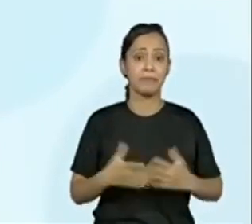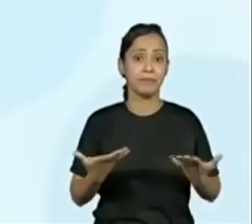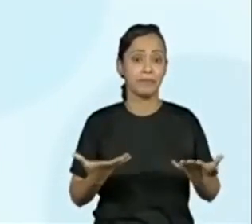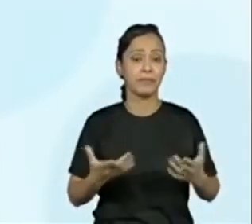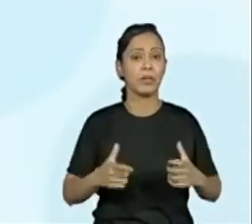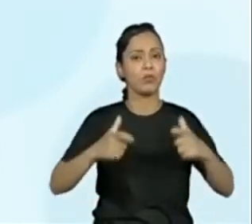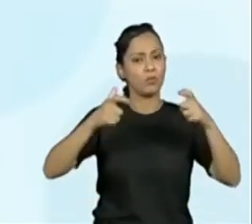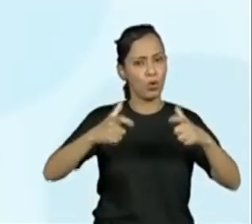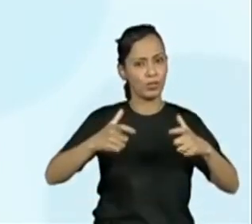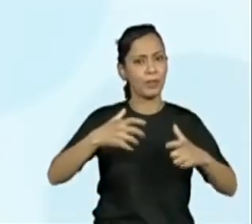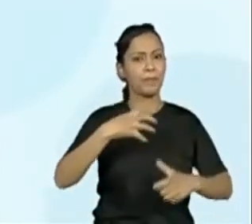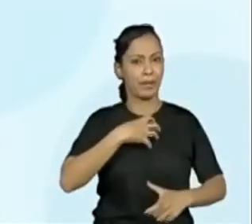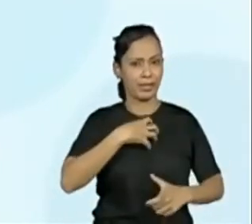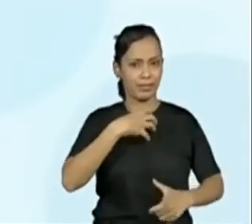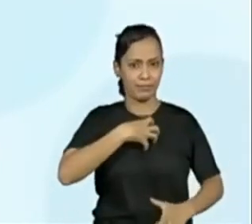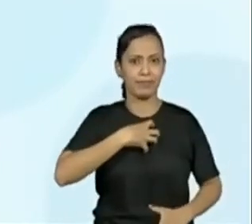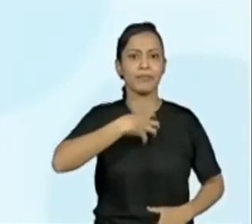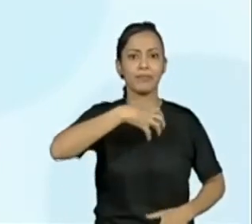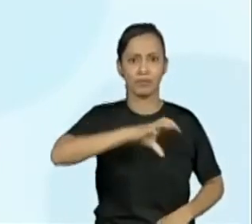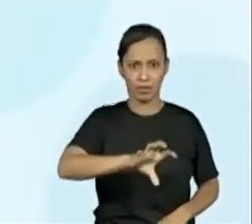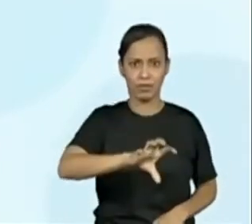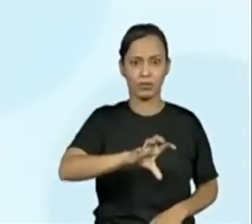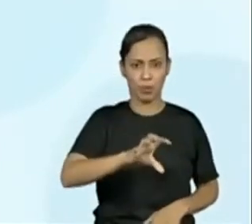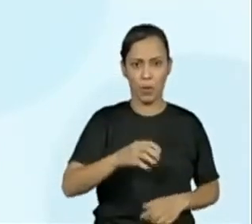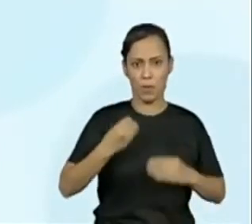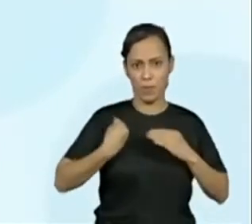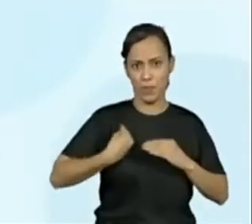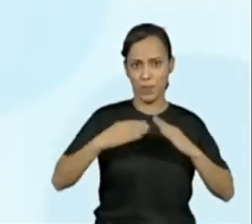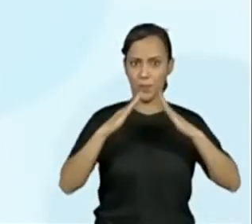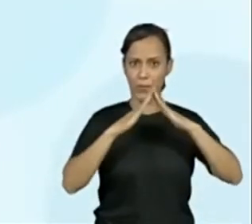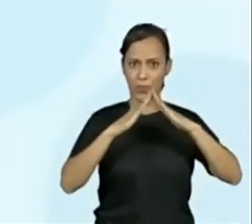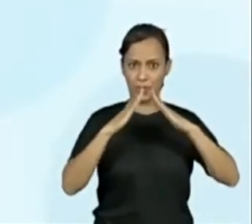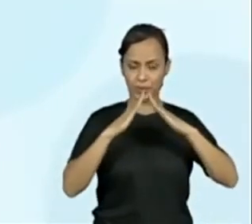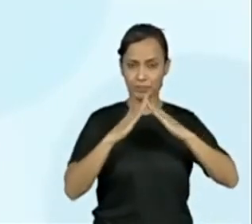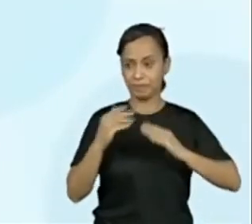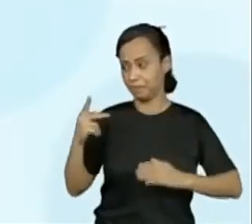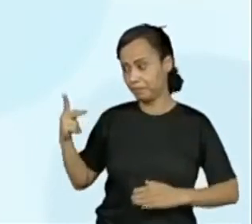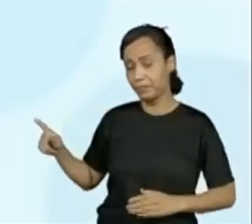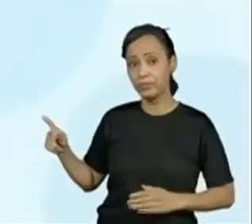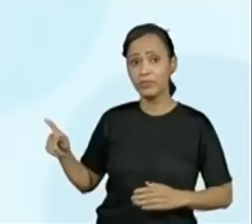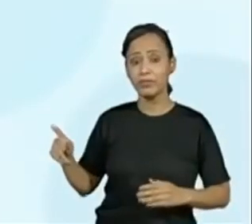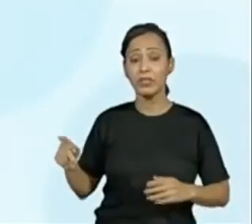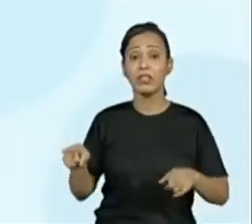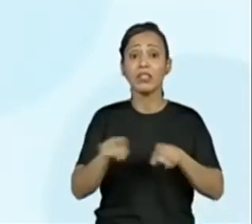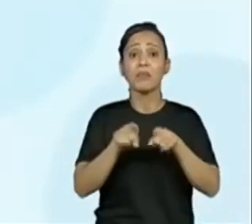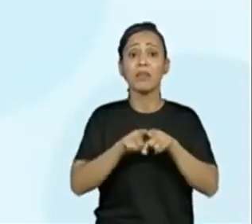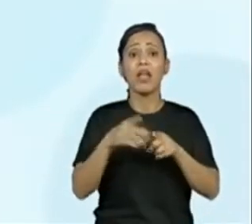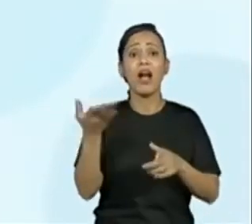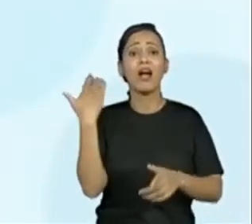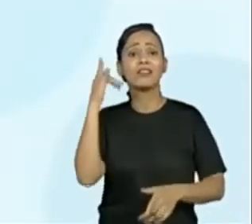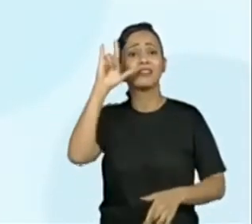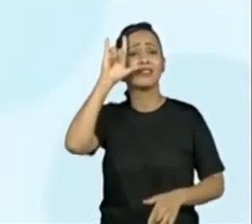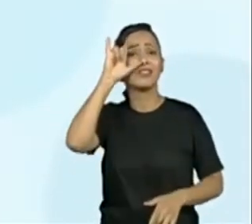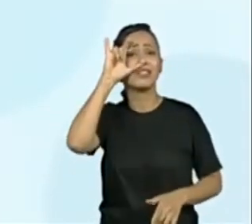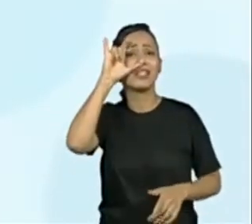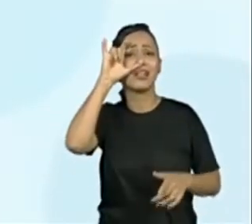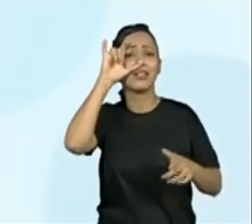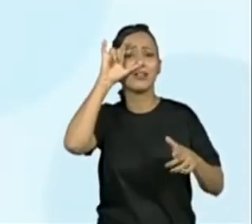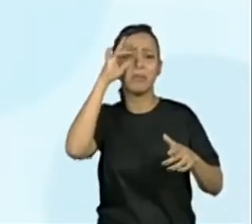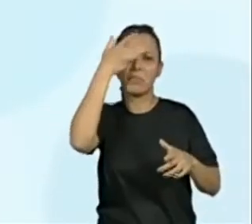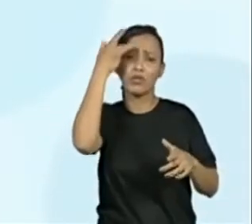na Bahia, Salvador, Bahia, ele aumentou o número de seguidores deles no Instagram,